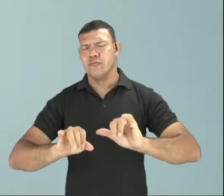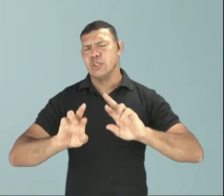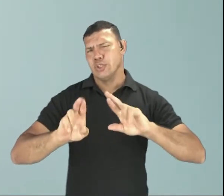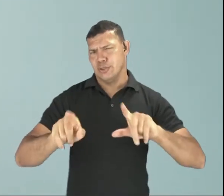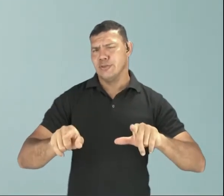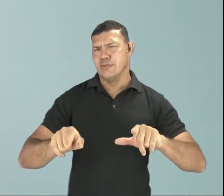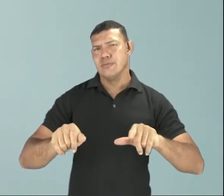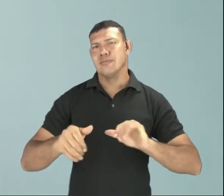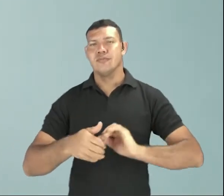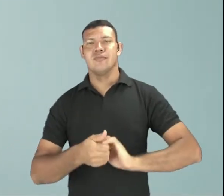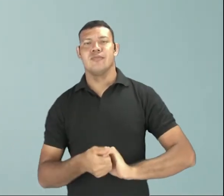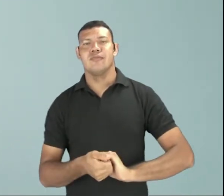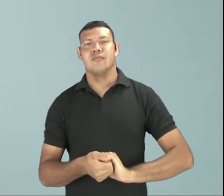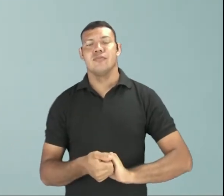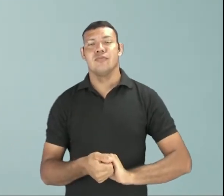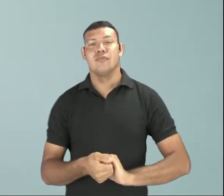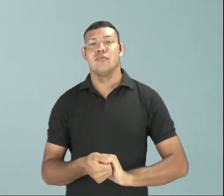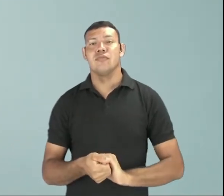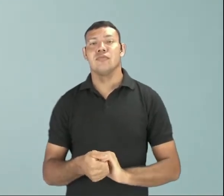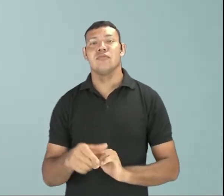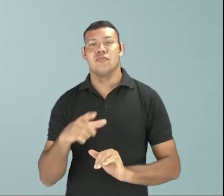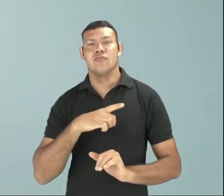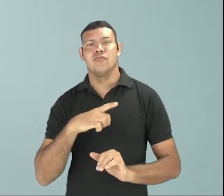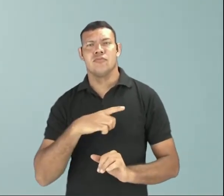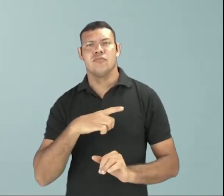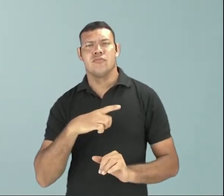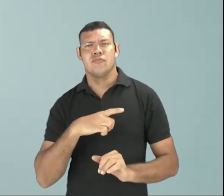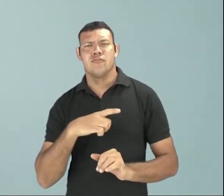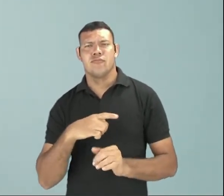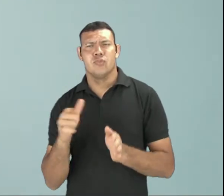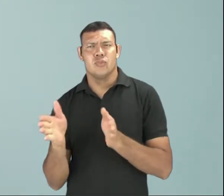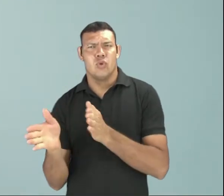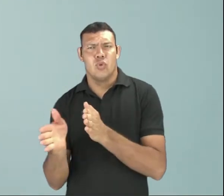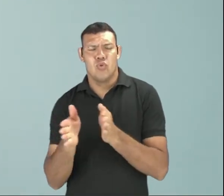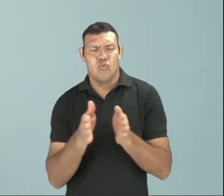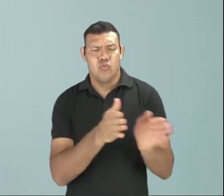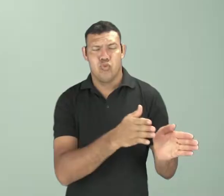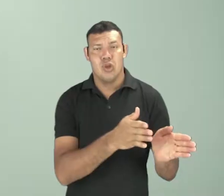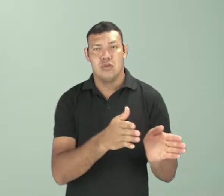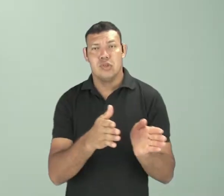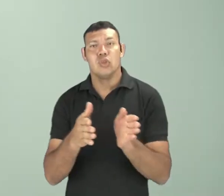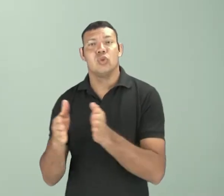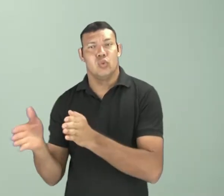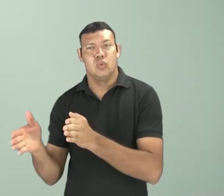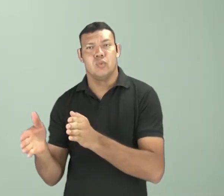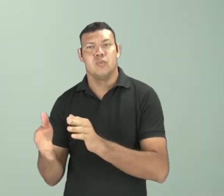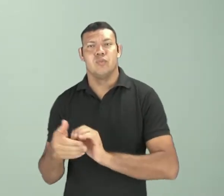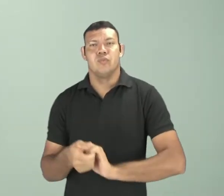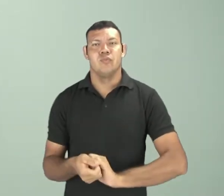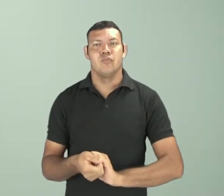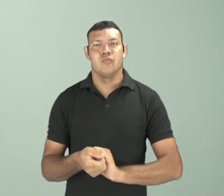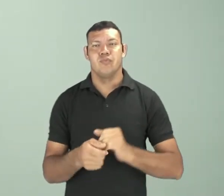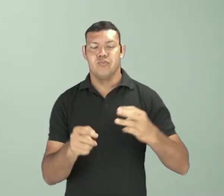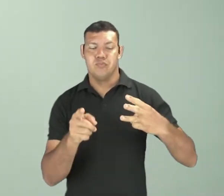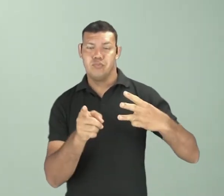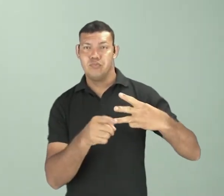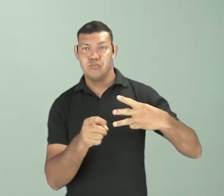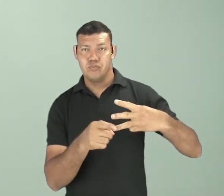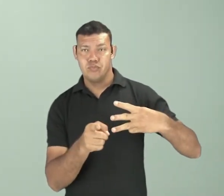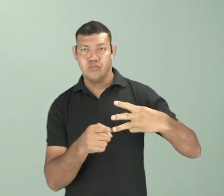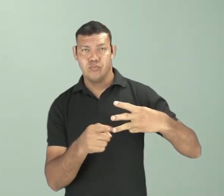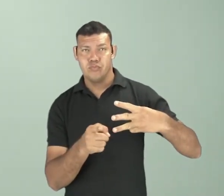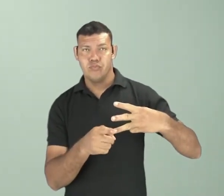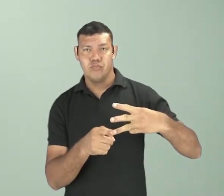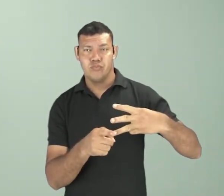de densidade a gente vai ter o deslocamento da matéria de um lugar para outro. E o terceiro, a terceira